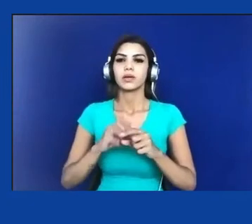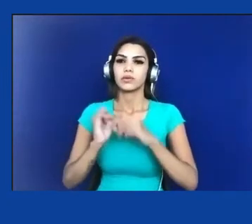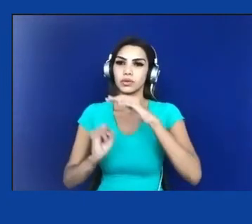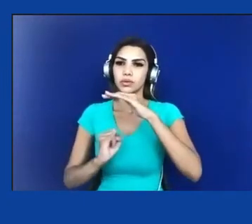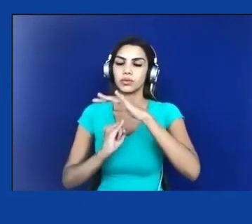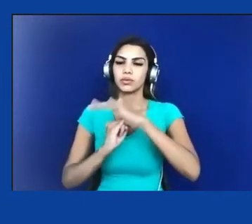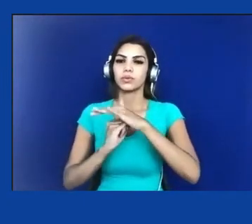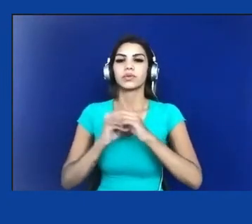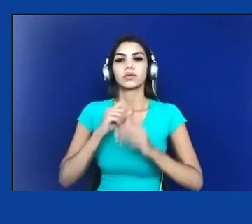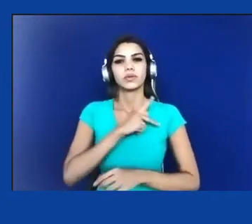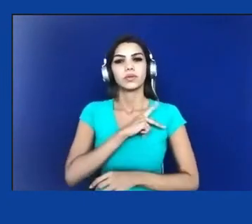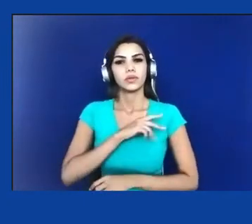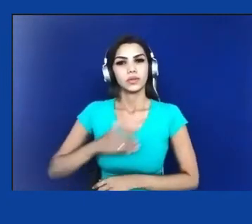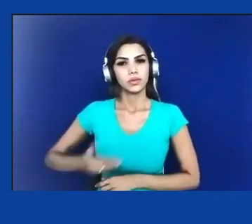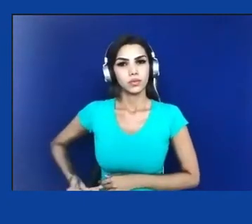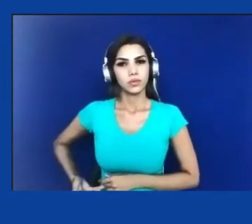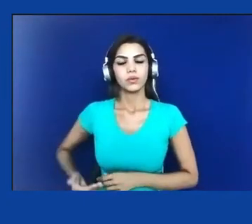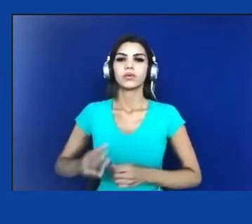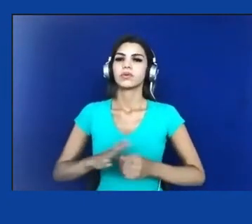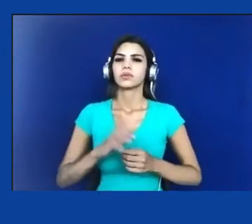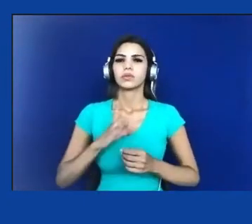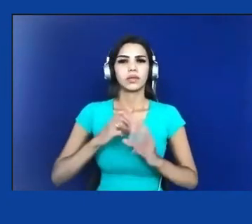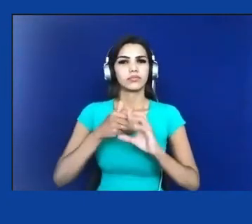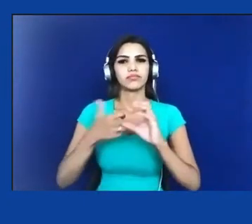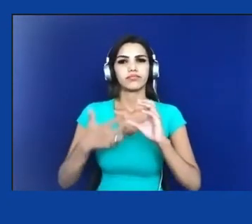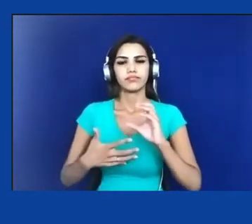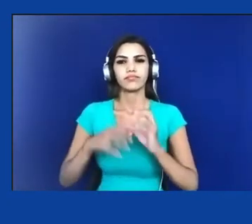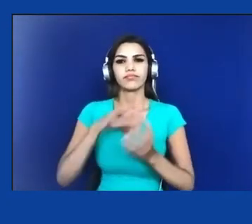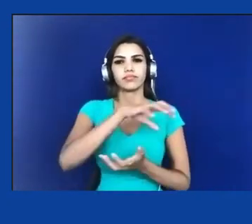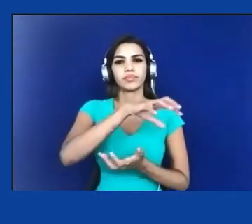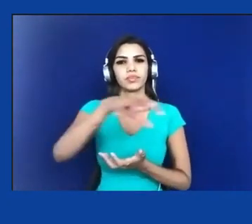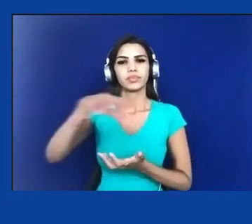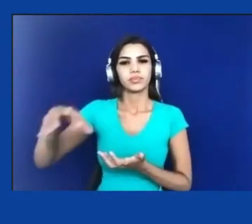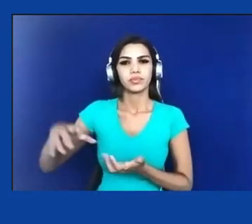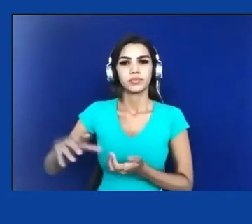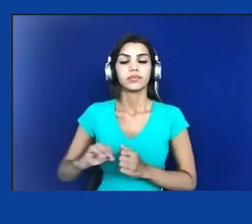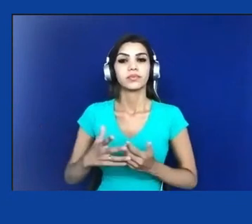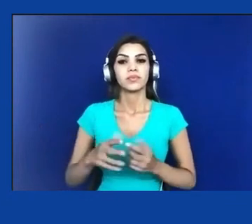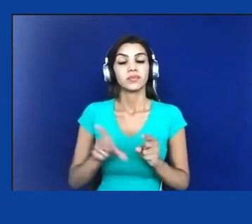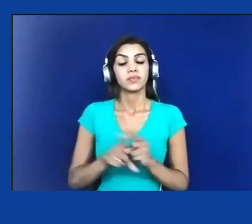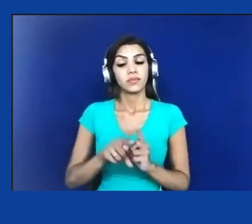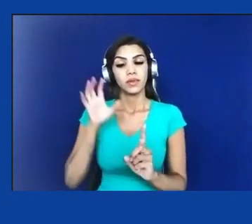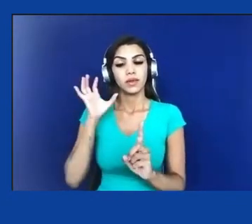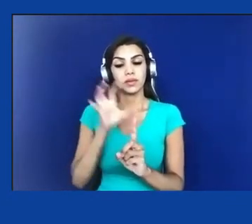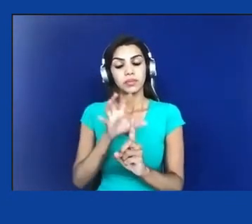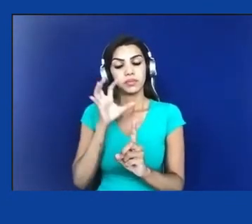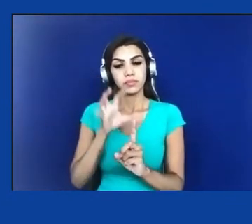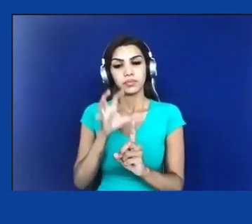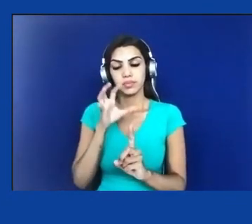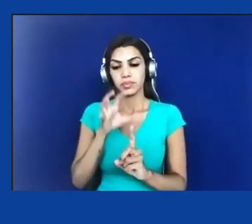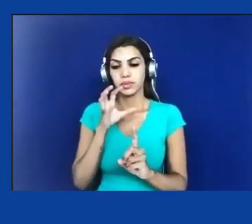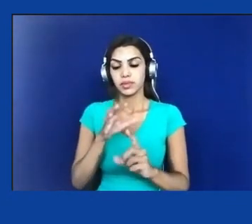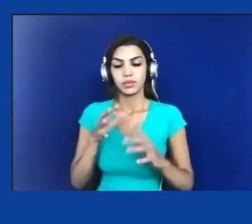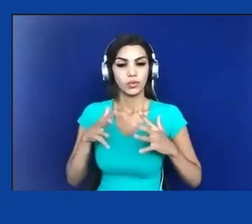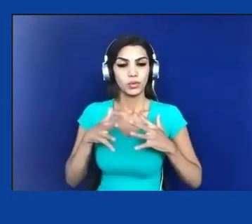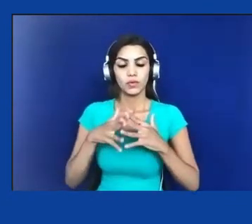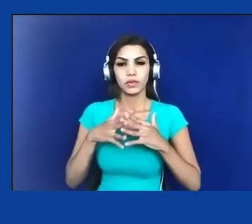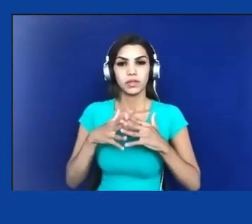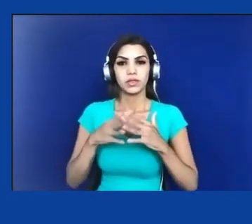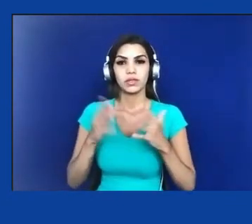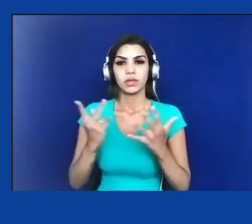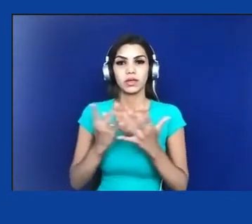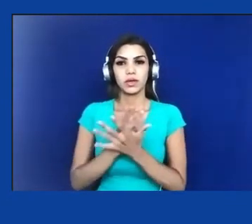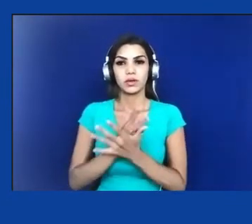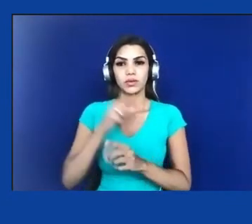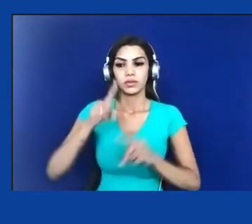essa característica e resultante de pressões conflitantes e que se dão em diferentes níveis e escalas de tempo e espaço.